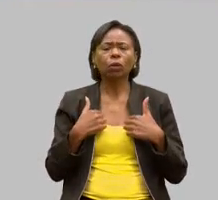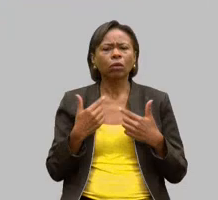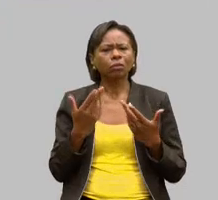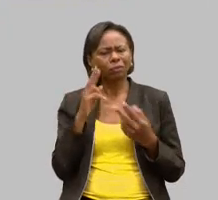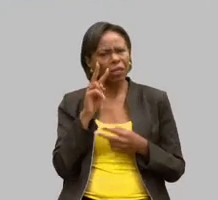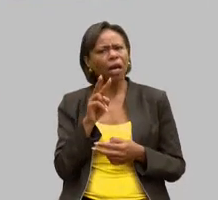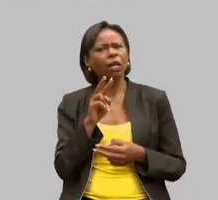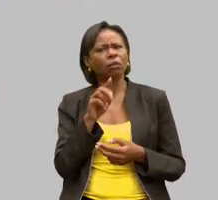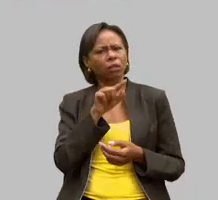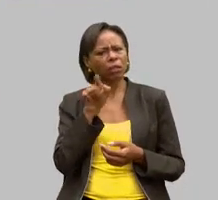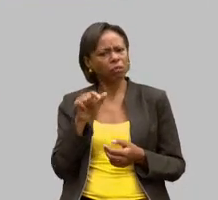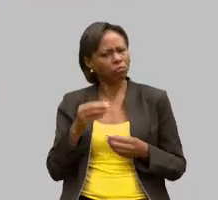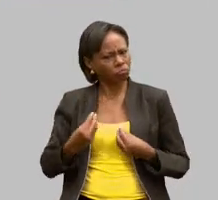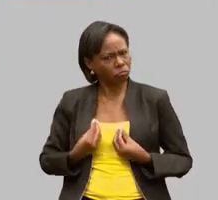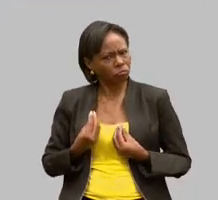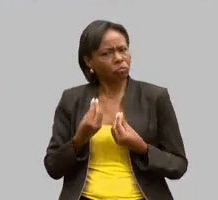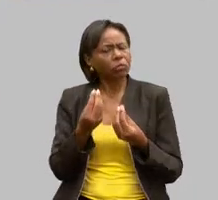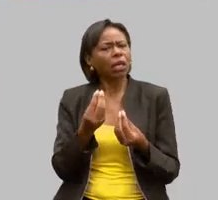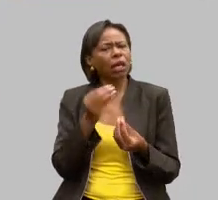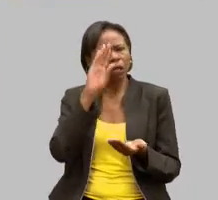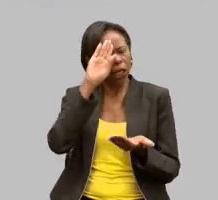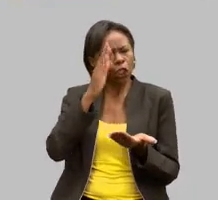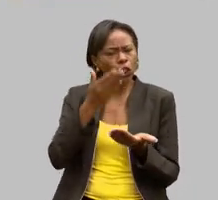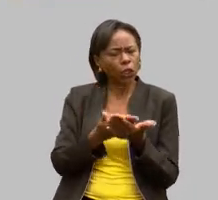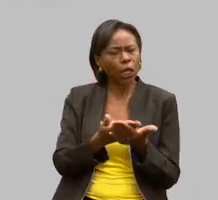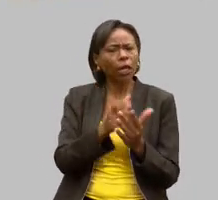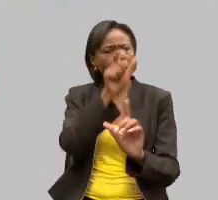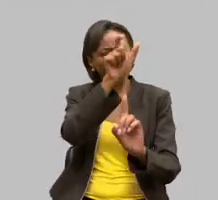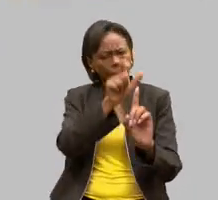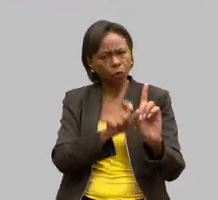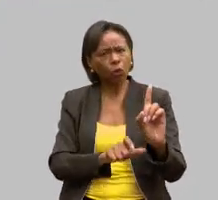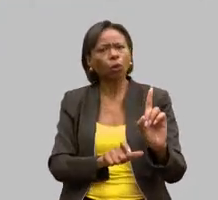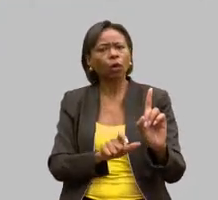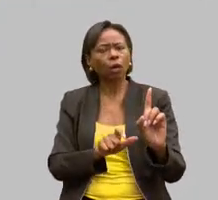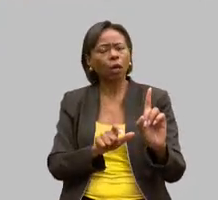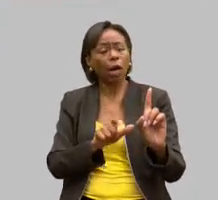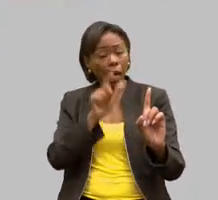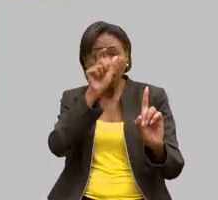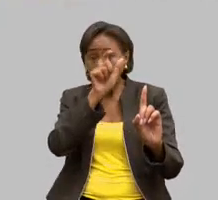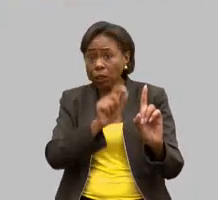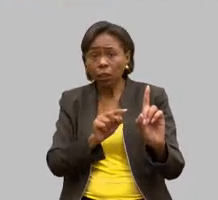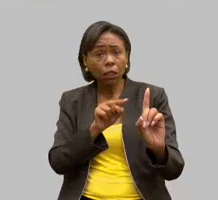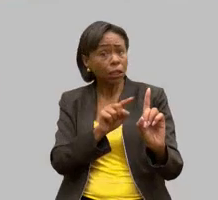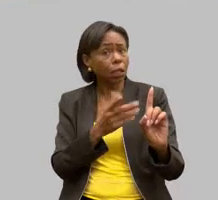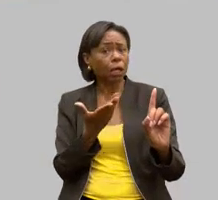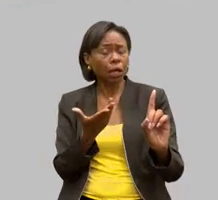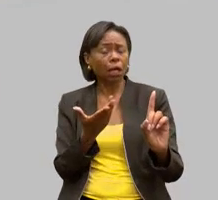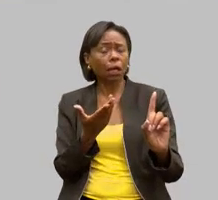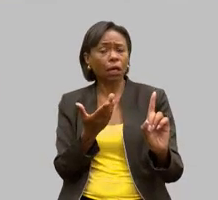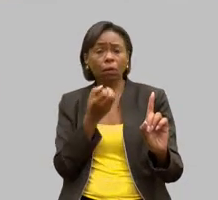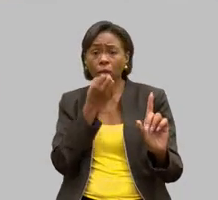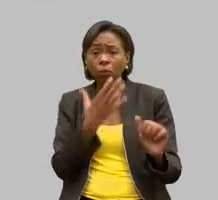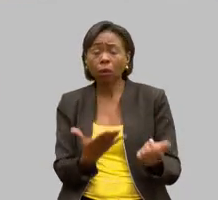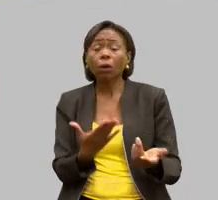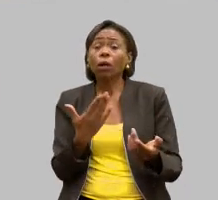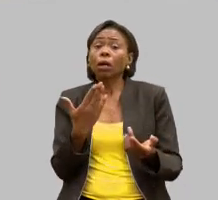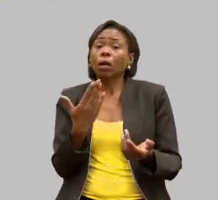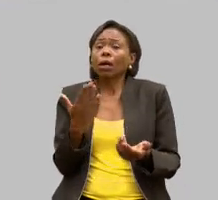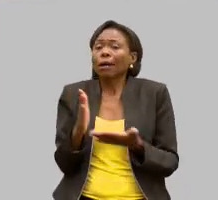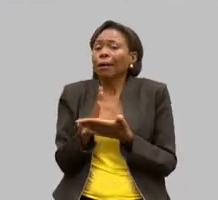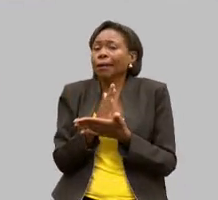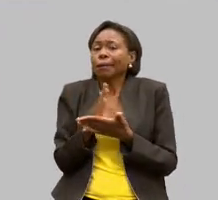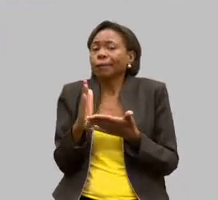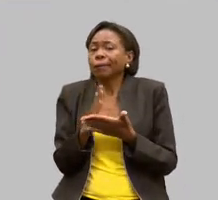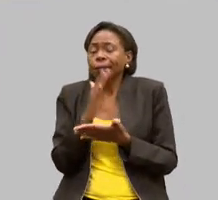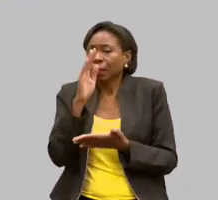ser aquele vaso morto. Por isso que eu agradeço muito ao pai, a muitas pessoas, até aqueles que não acreditaram. Por quê? Eu tive